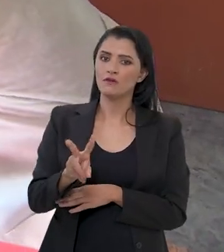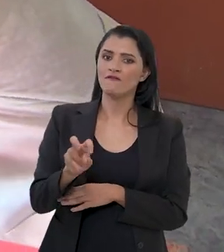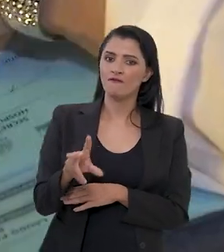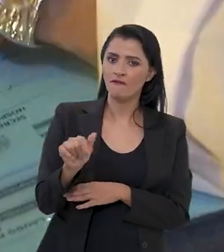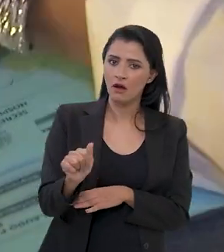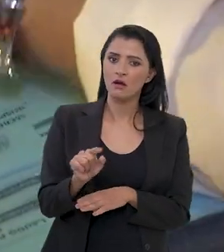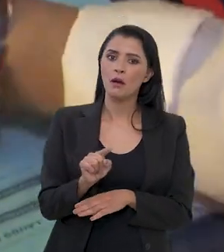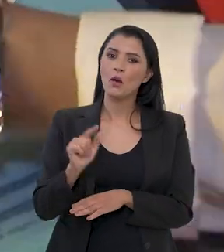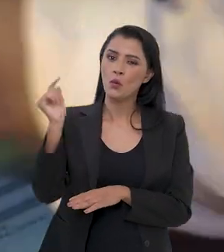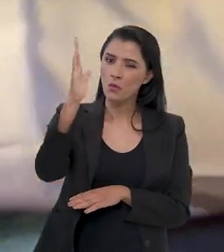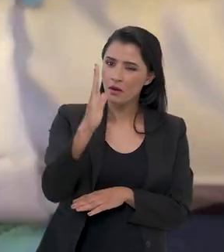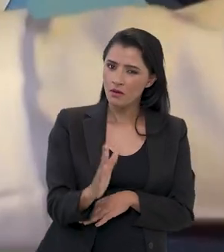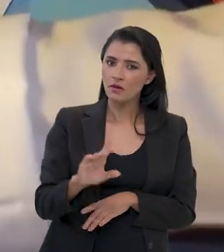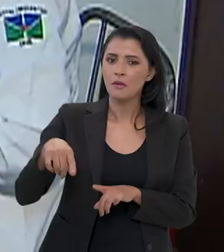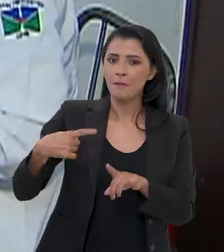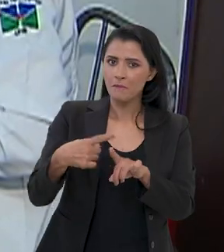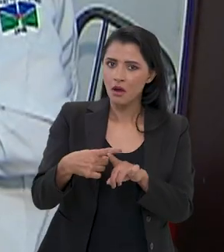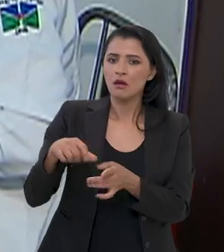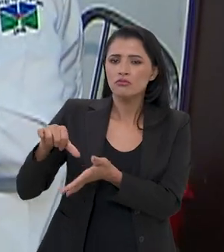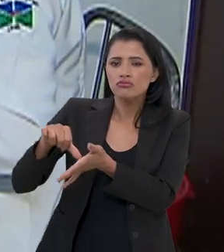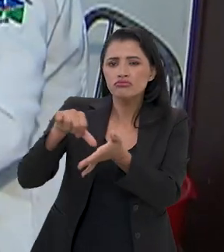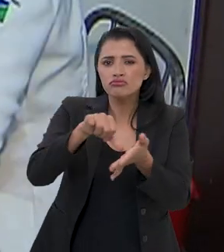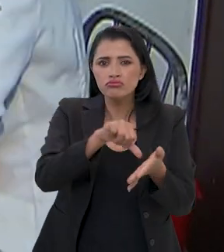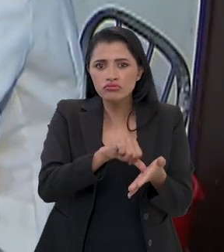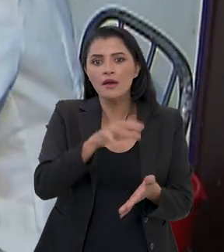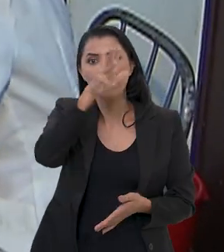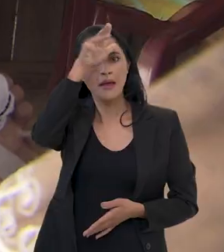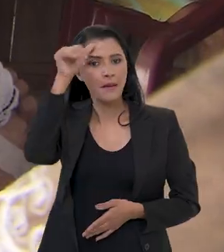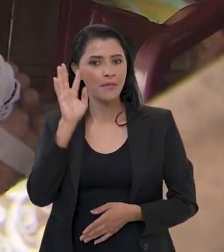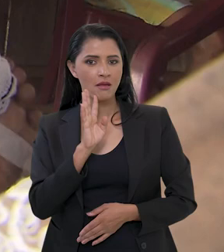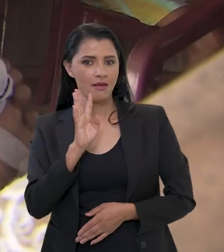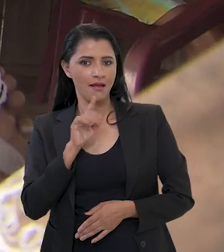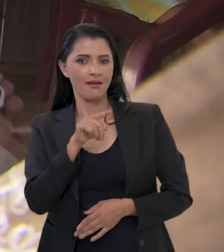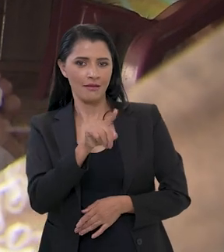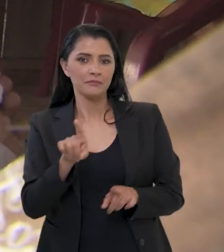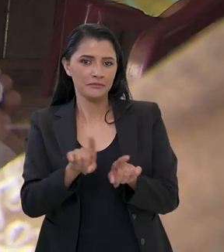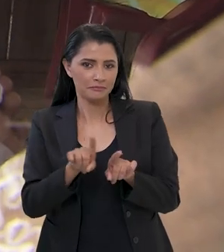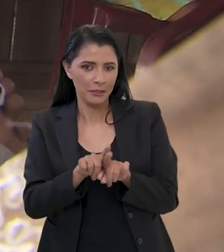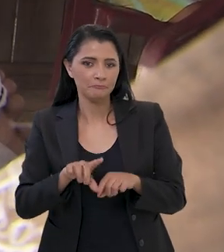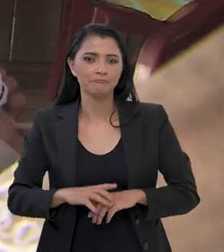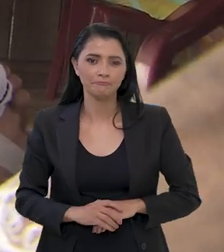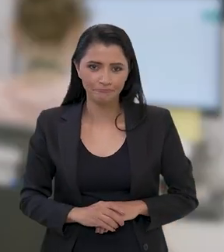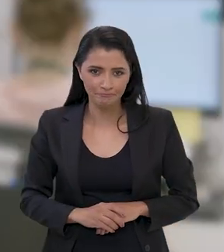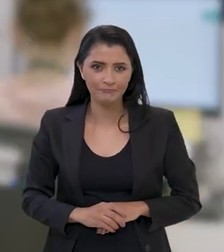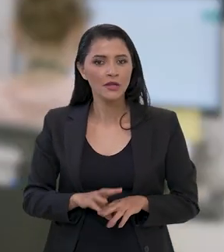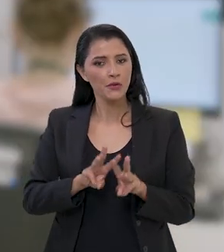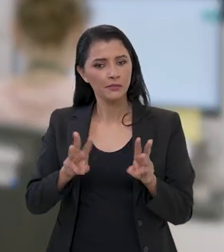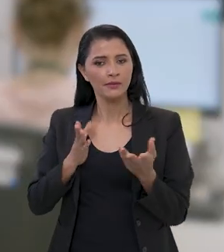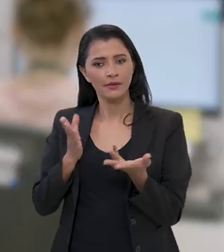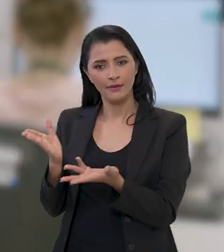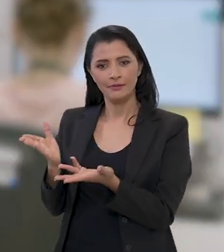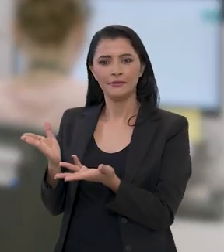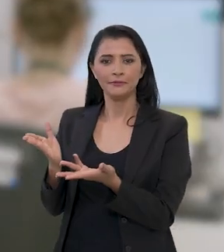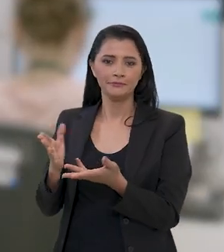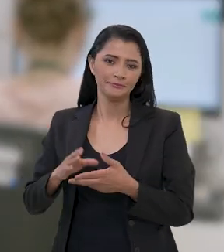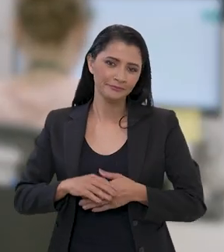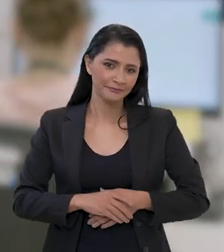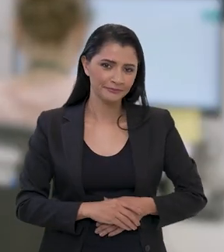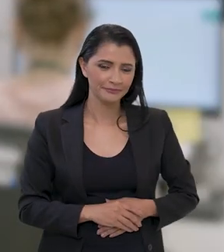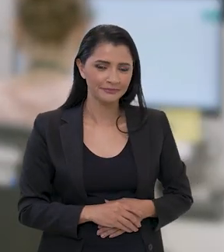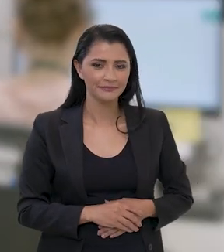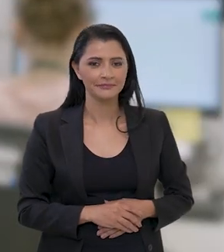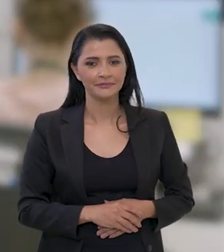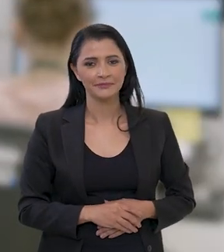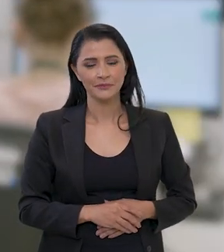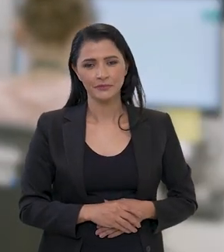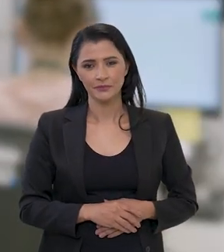vagas em todo o país, incluindo mil postos inéditos para a Amazônia Legal. Para mais informações, acesse